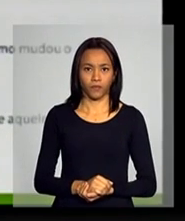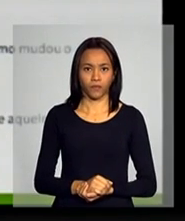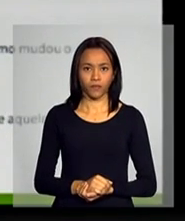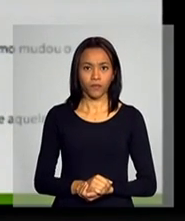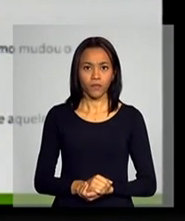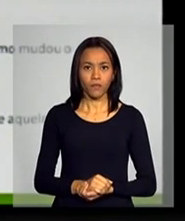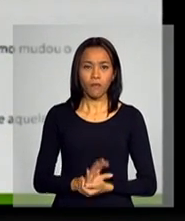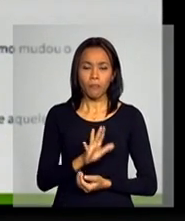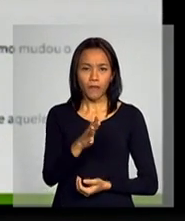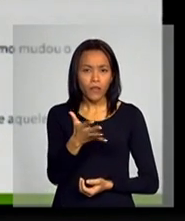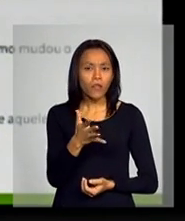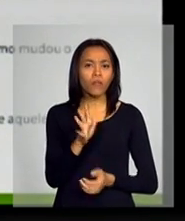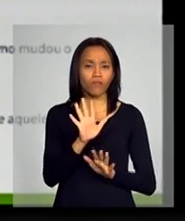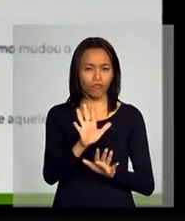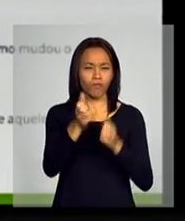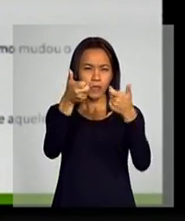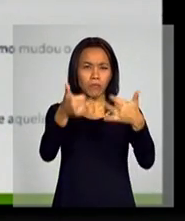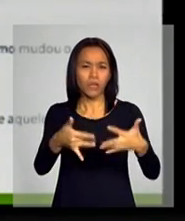Então, vou dar um exemplo.